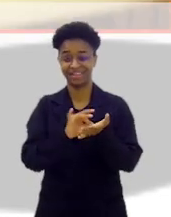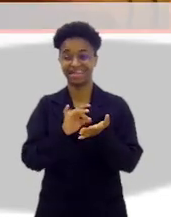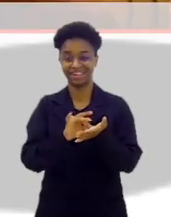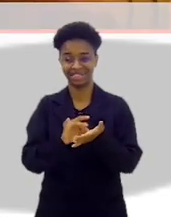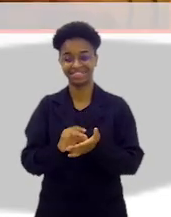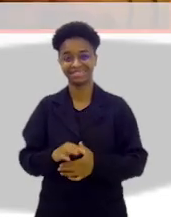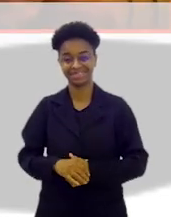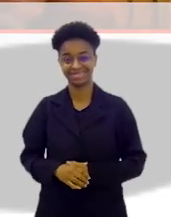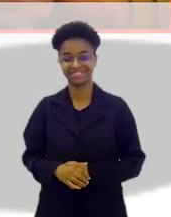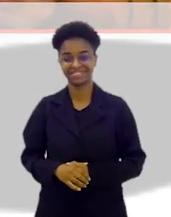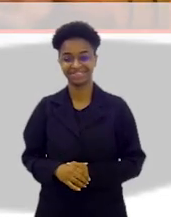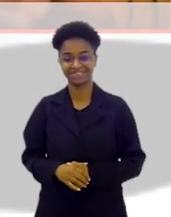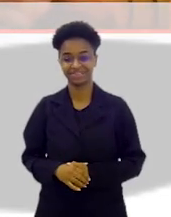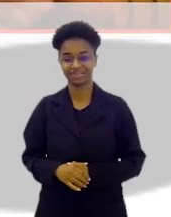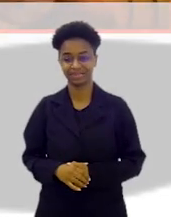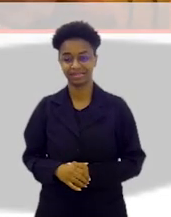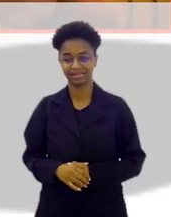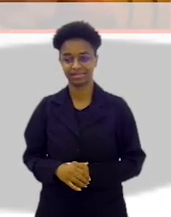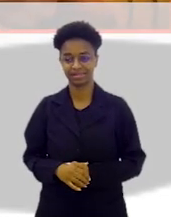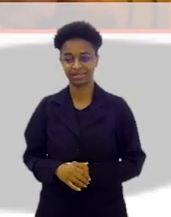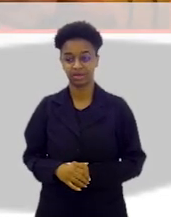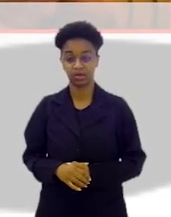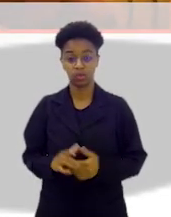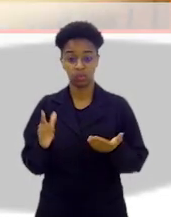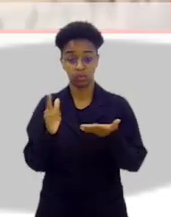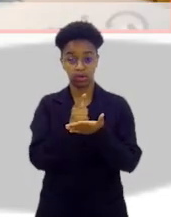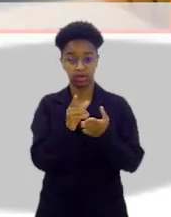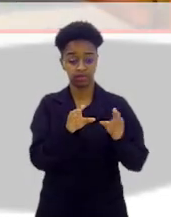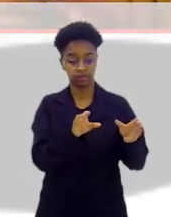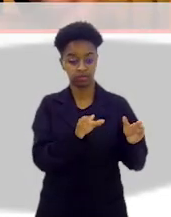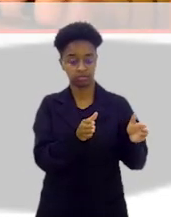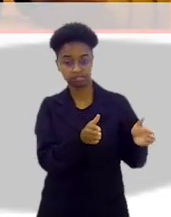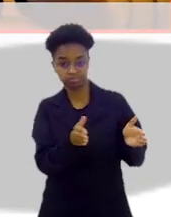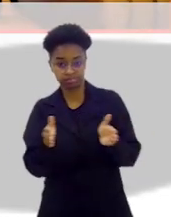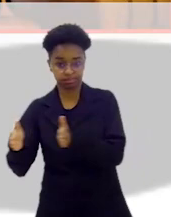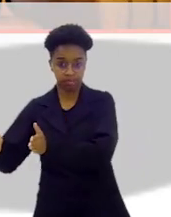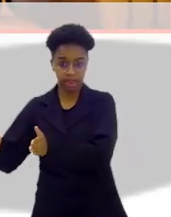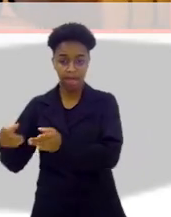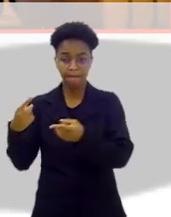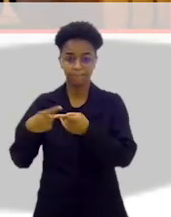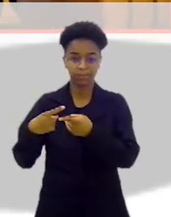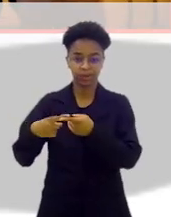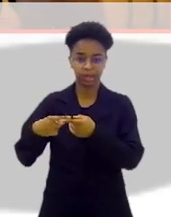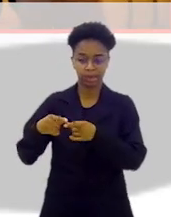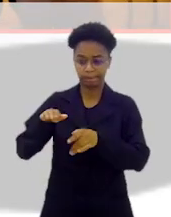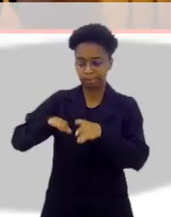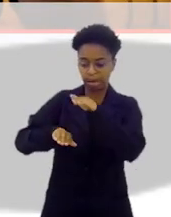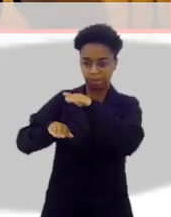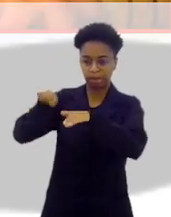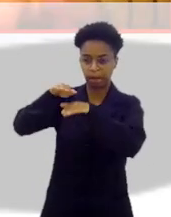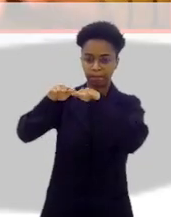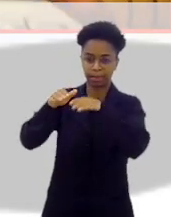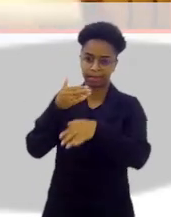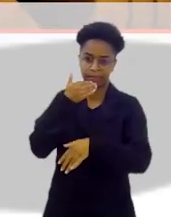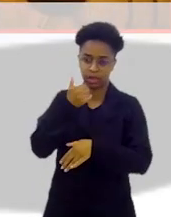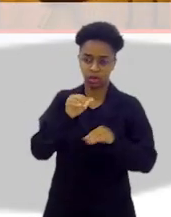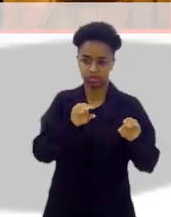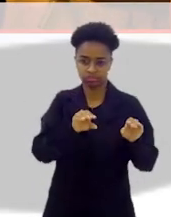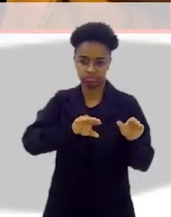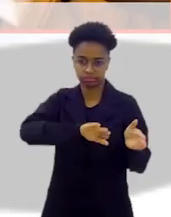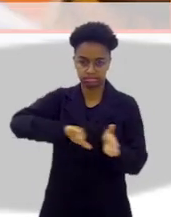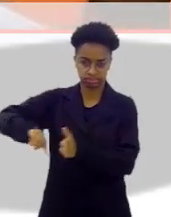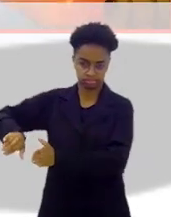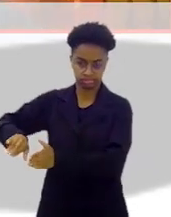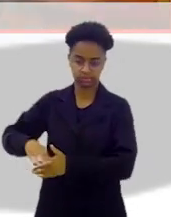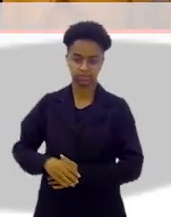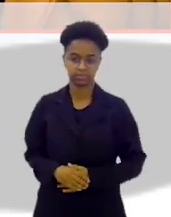É verdade. Esse aqui... Vai tirando os livros, por favor, para a gente ir limpando a nossa imagem de novo. Olha, você já mostrou,